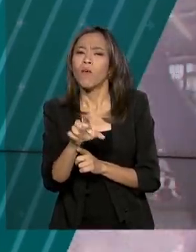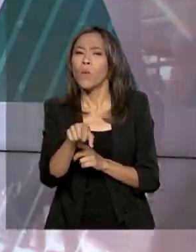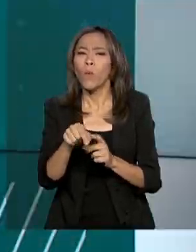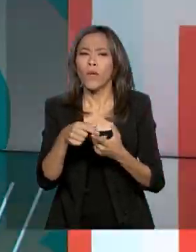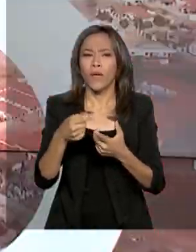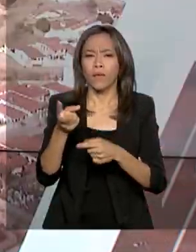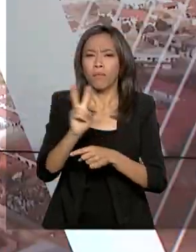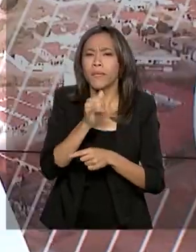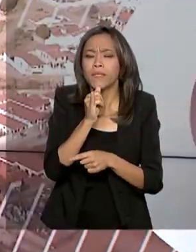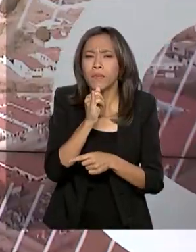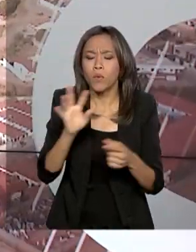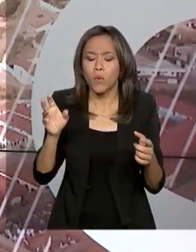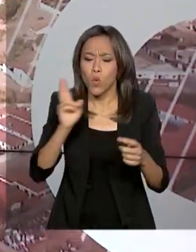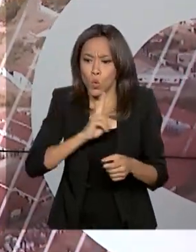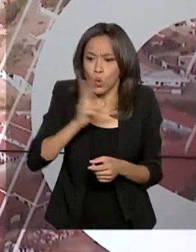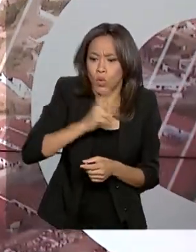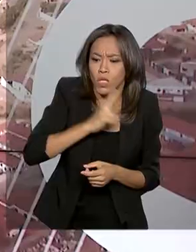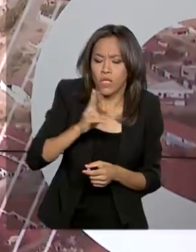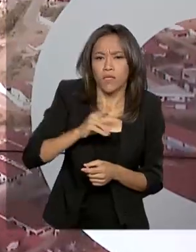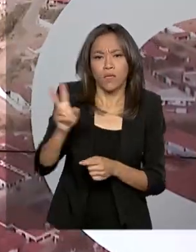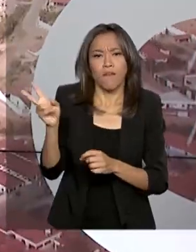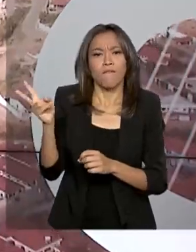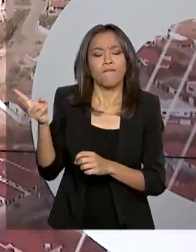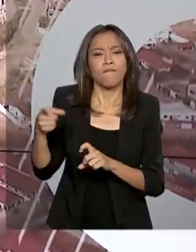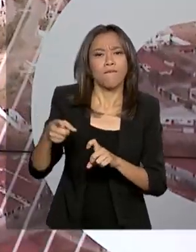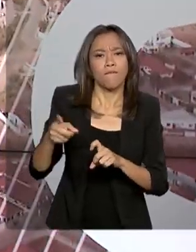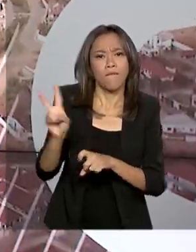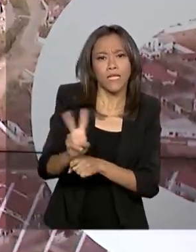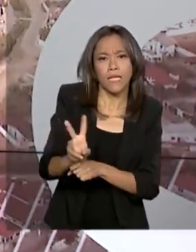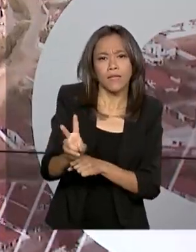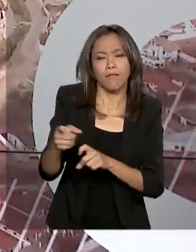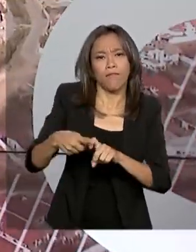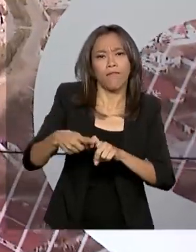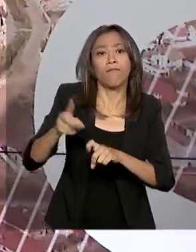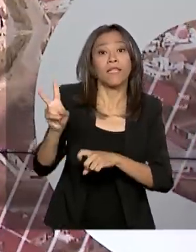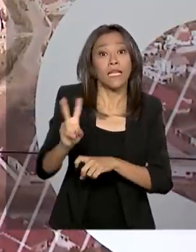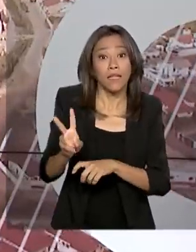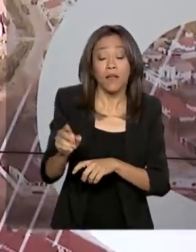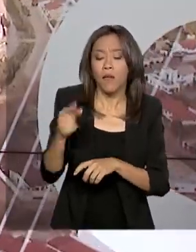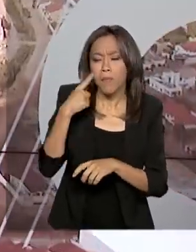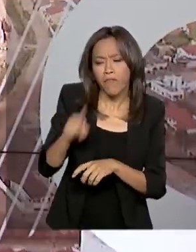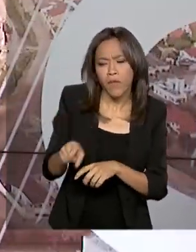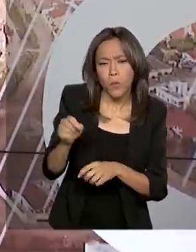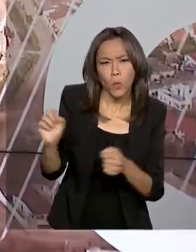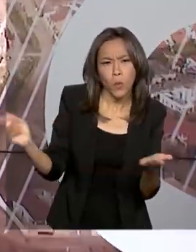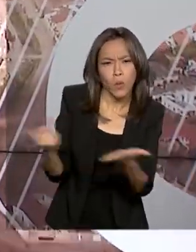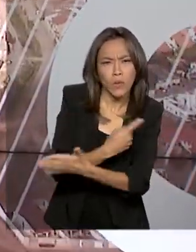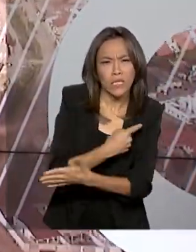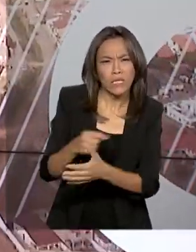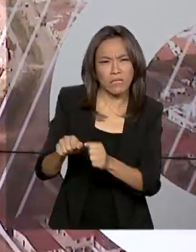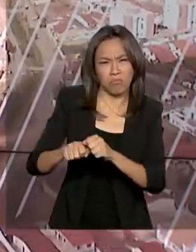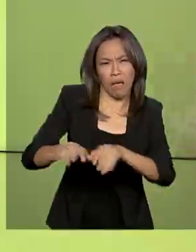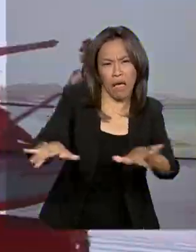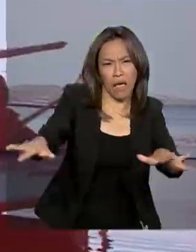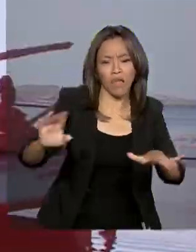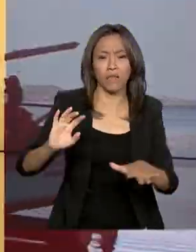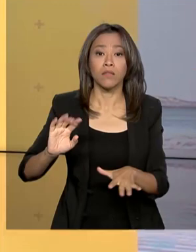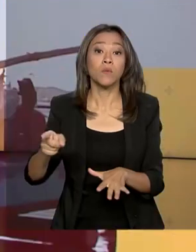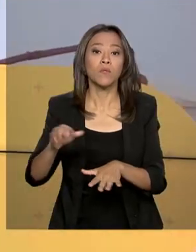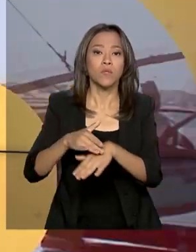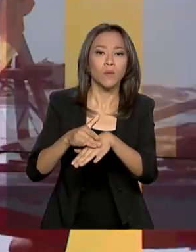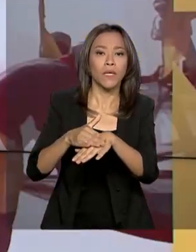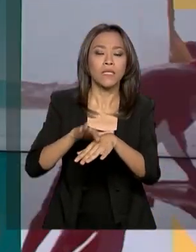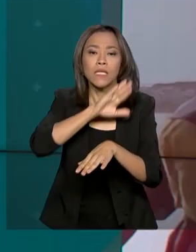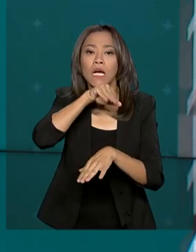situação de emergência veterinária, desde a notificação, atendimento, até a solução de uma suspeita de doença em animais. O